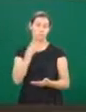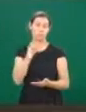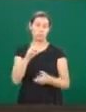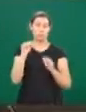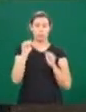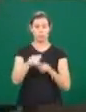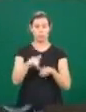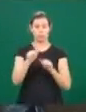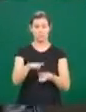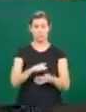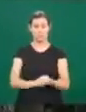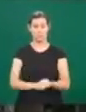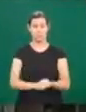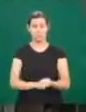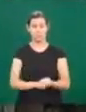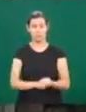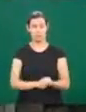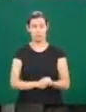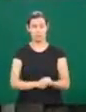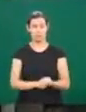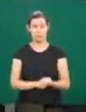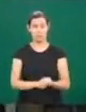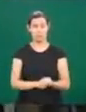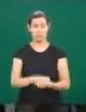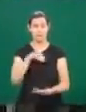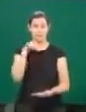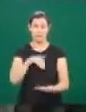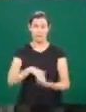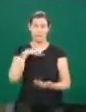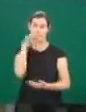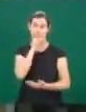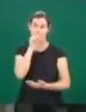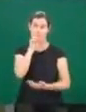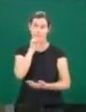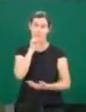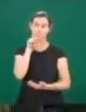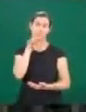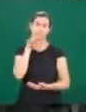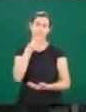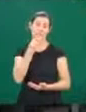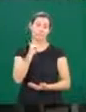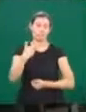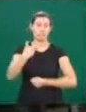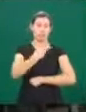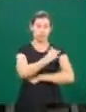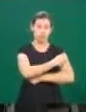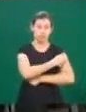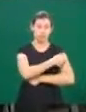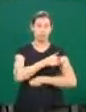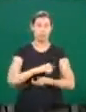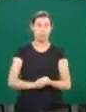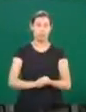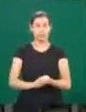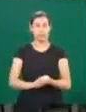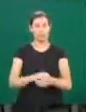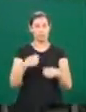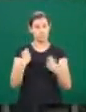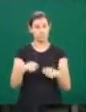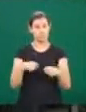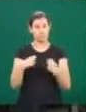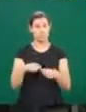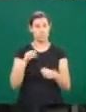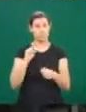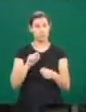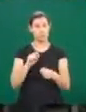até o dia 30 de setembro. A campanha vai perdurar até sábado, né, o dia 30. É necessário e importante